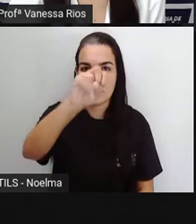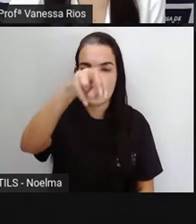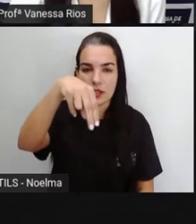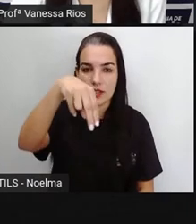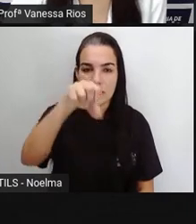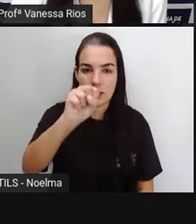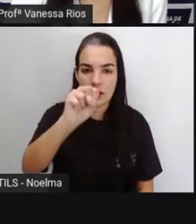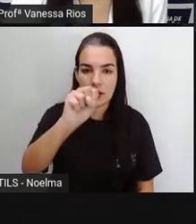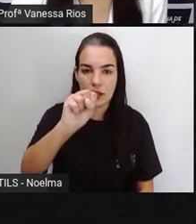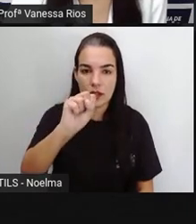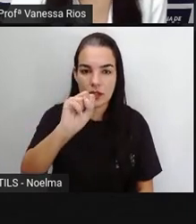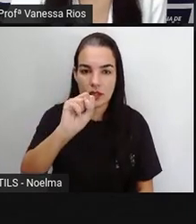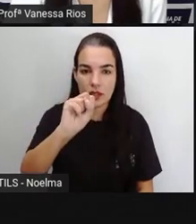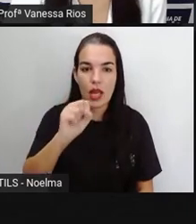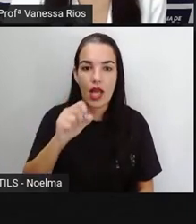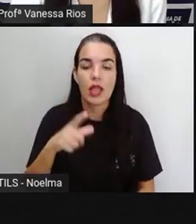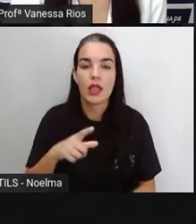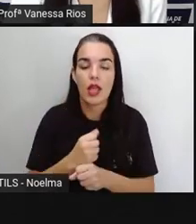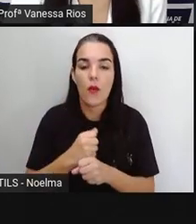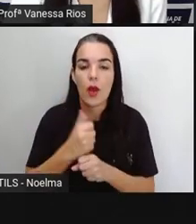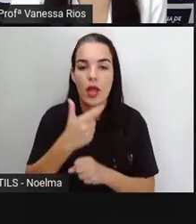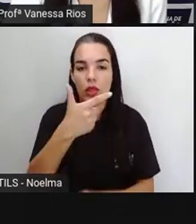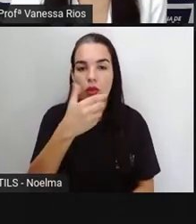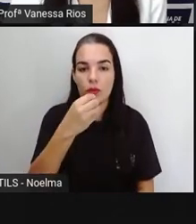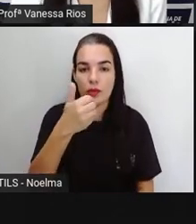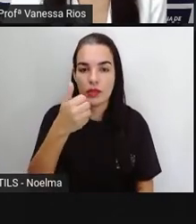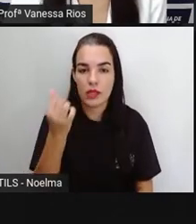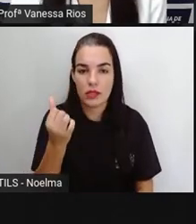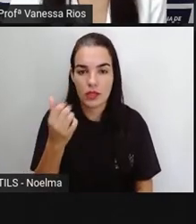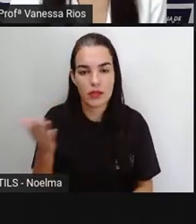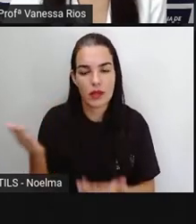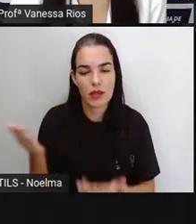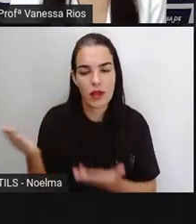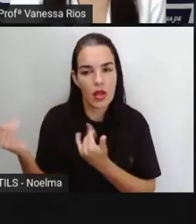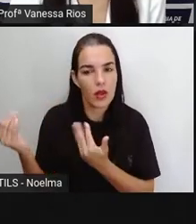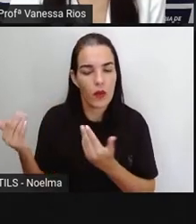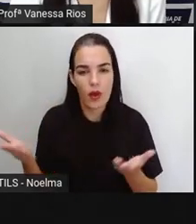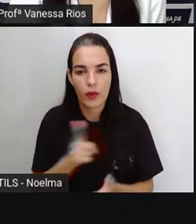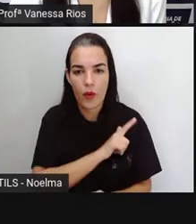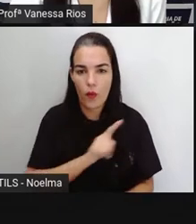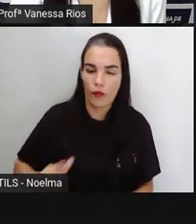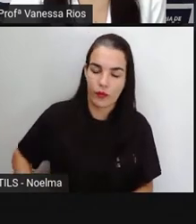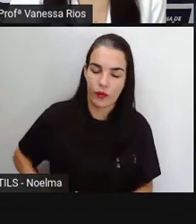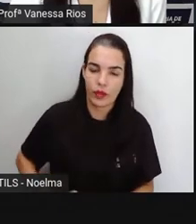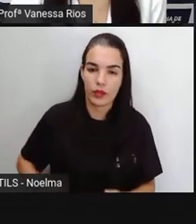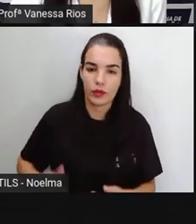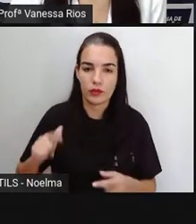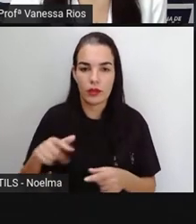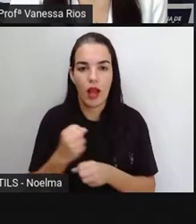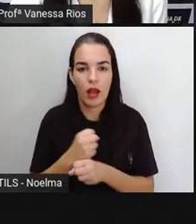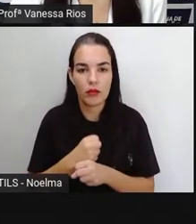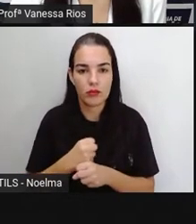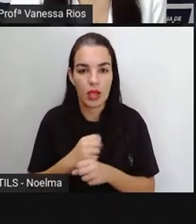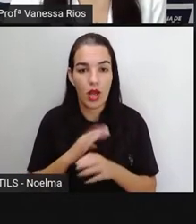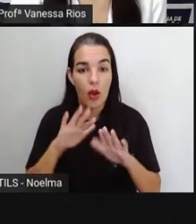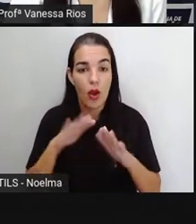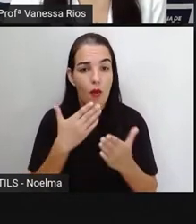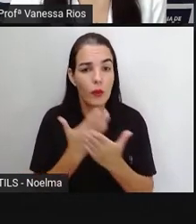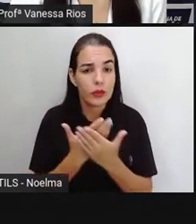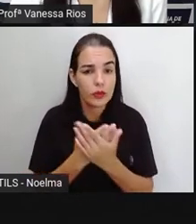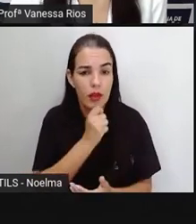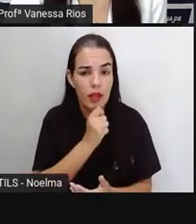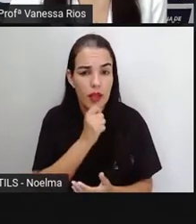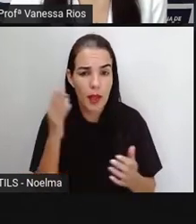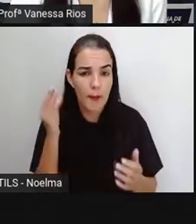2016. Os mais recentes divulgados pelo governo neste ano. O estudo ainda